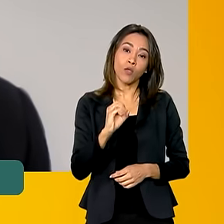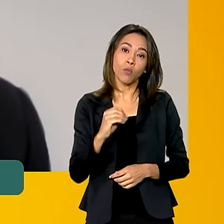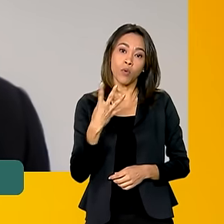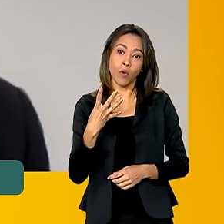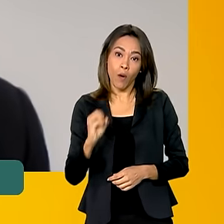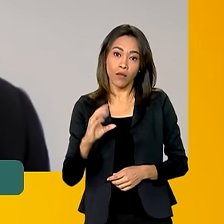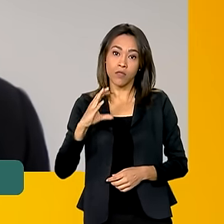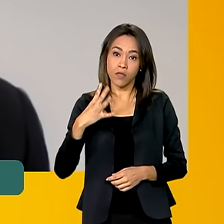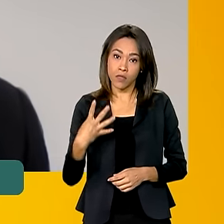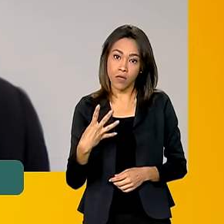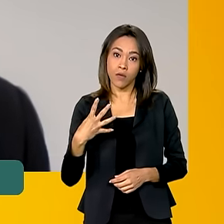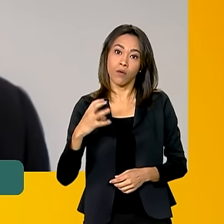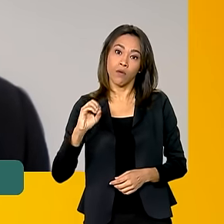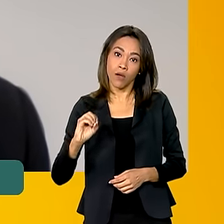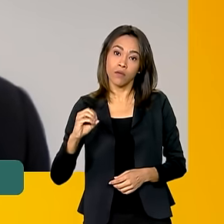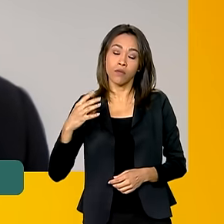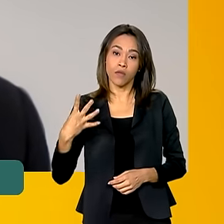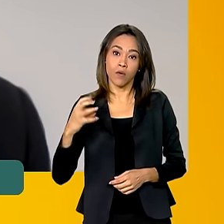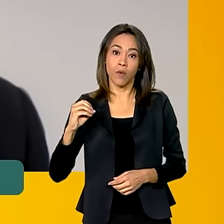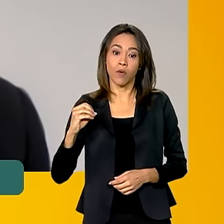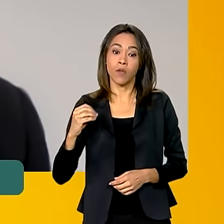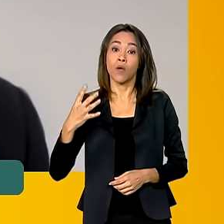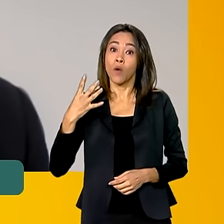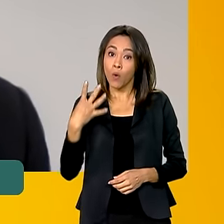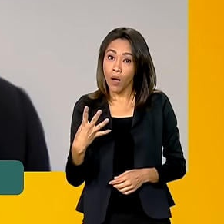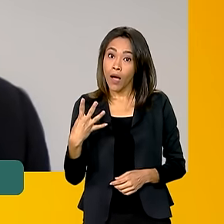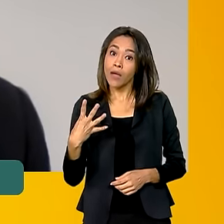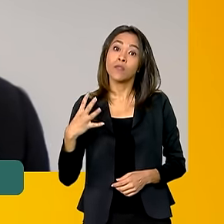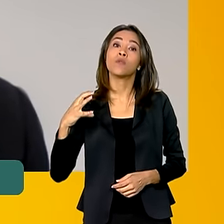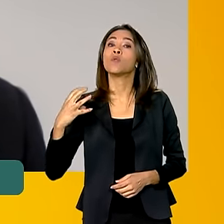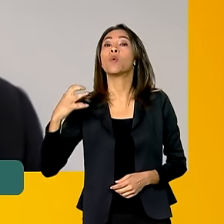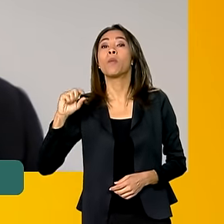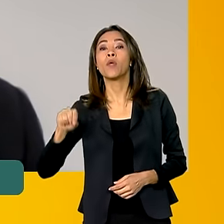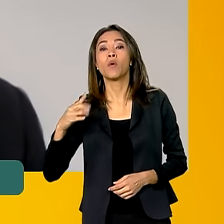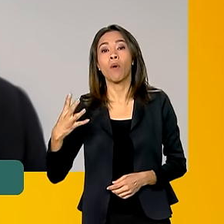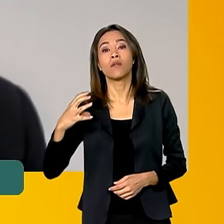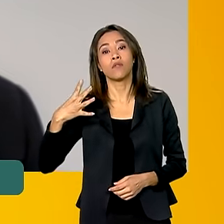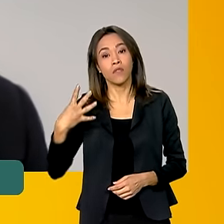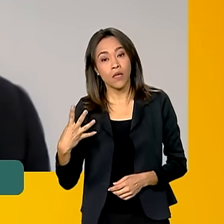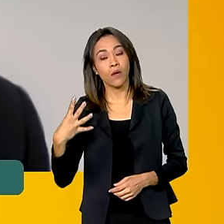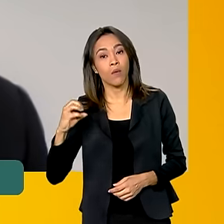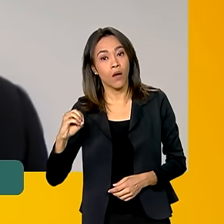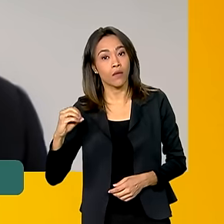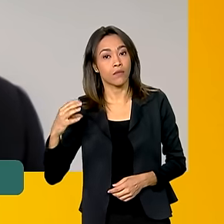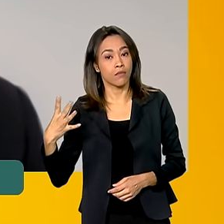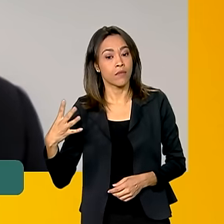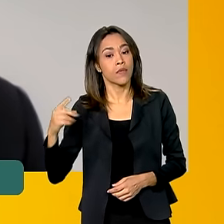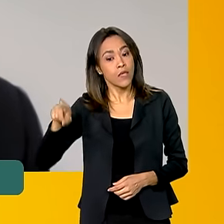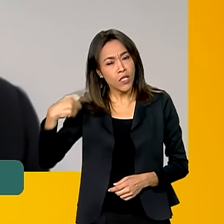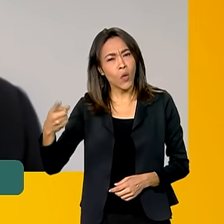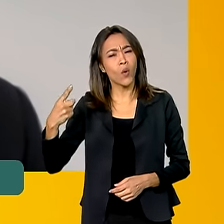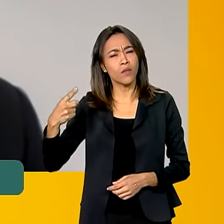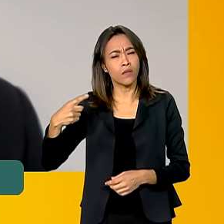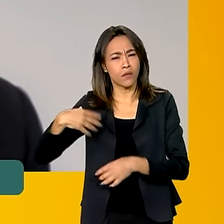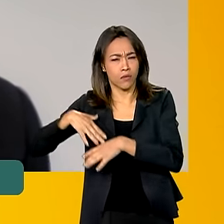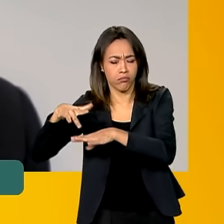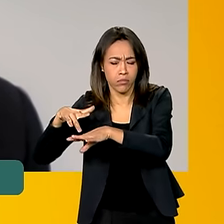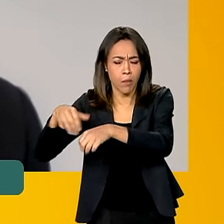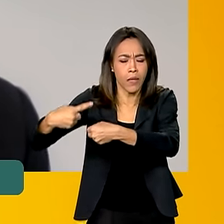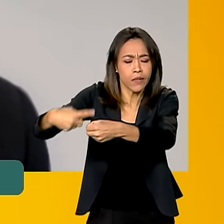0104. 4.004, 0104. Demais regiões do Estado,